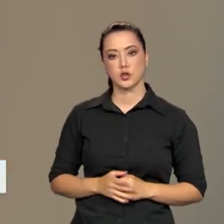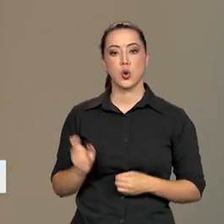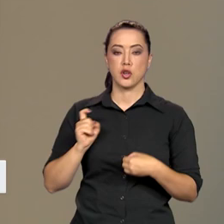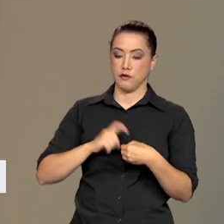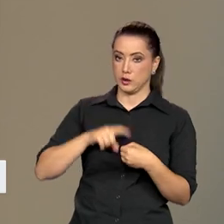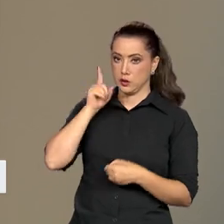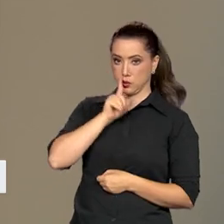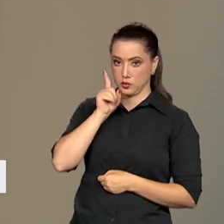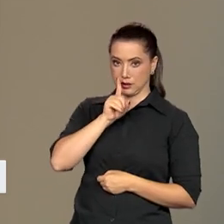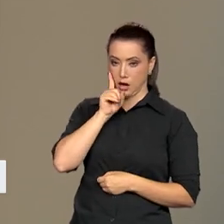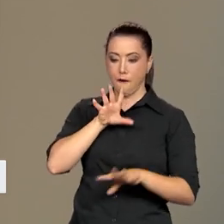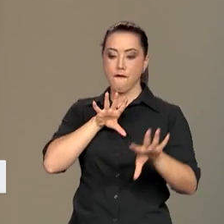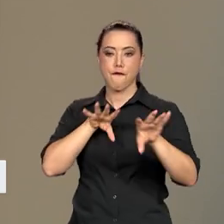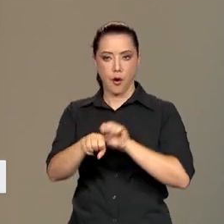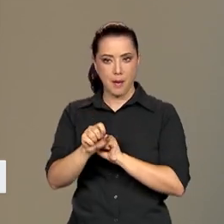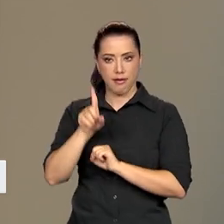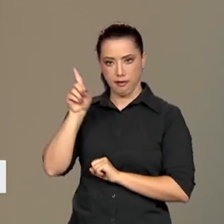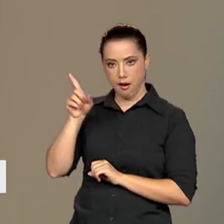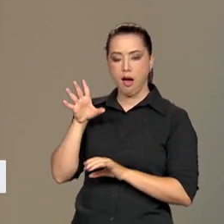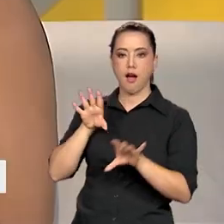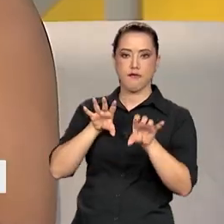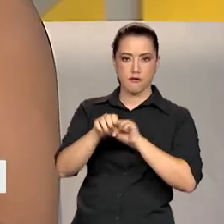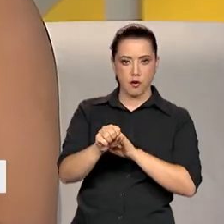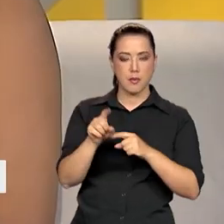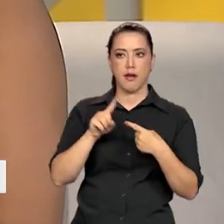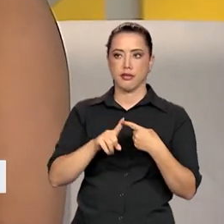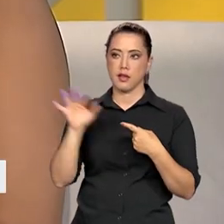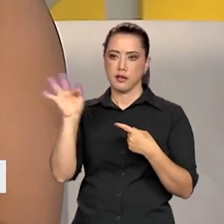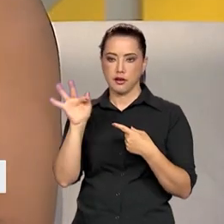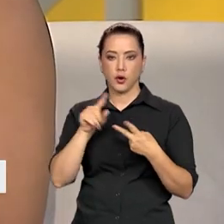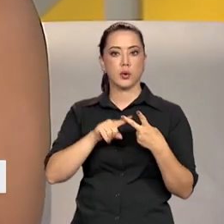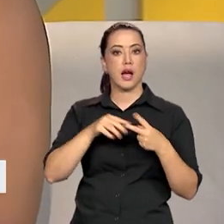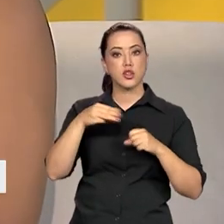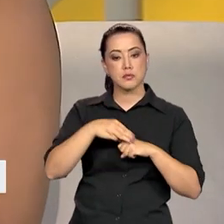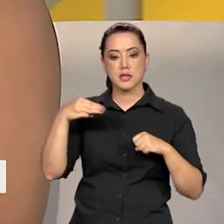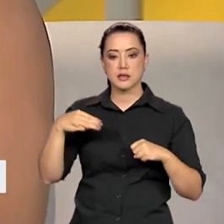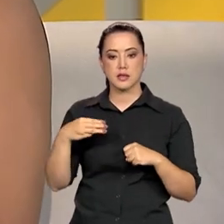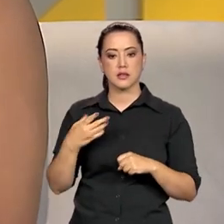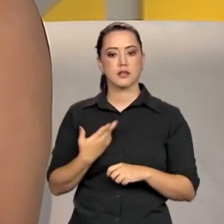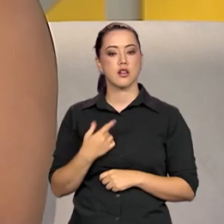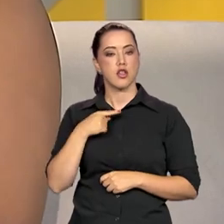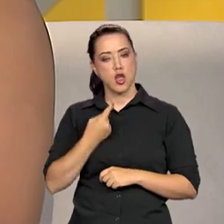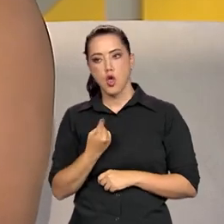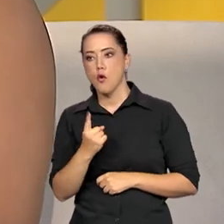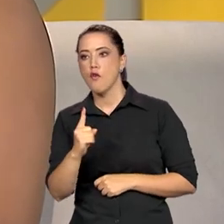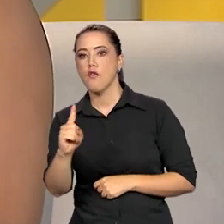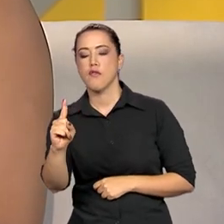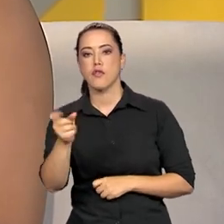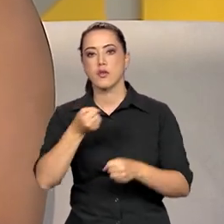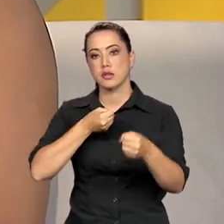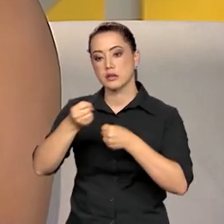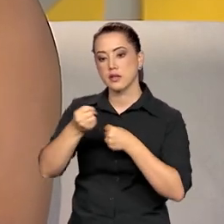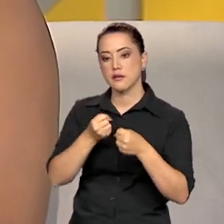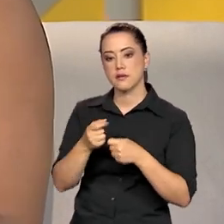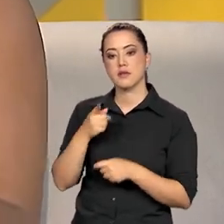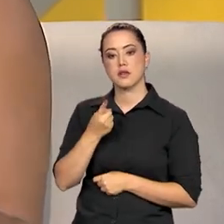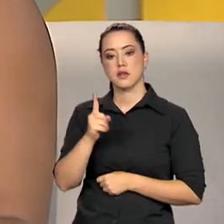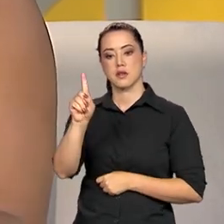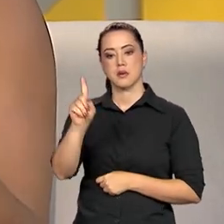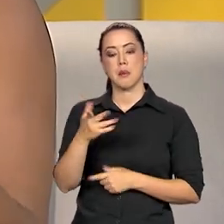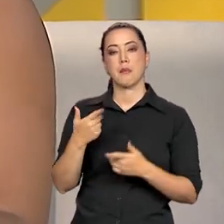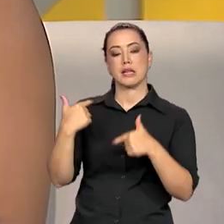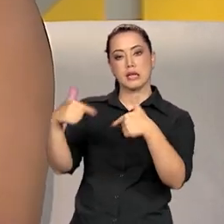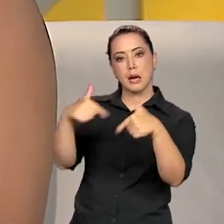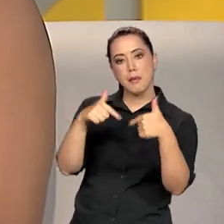voltei dos Estados Unidos formada, tanto na faculdade quanto no mestrado, eu fiz uma entrevista para ser uma âncora de